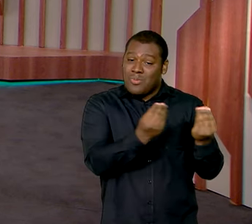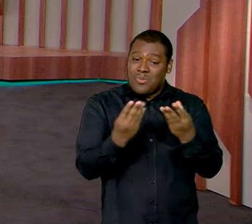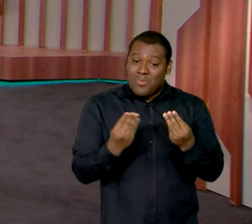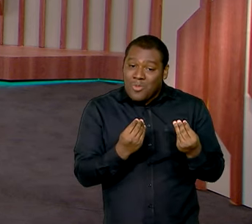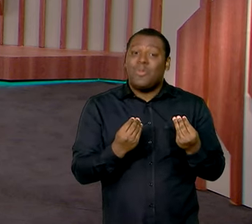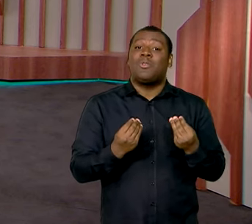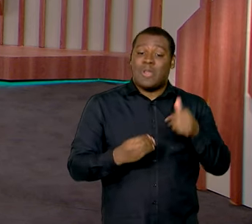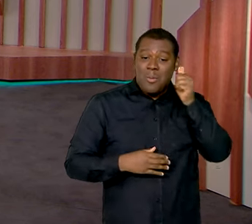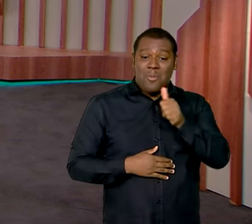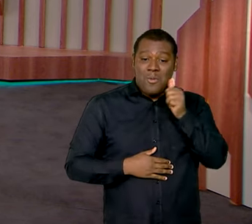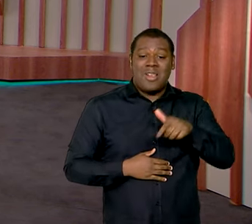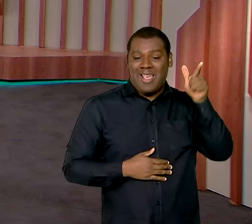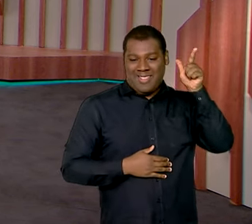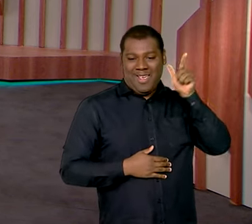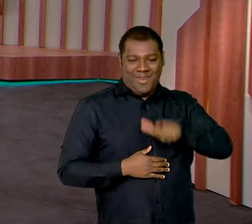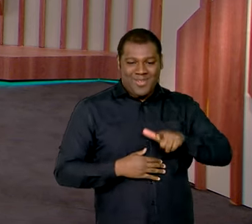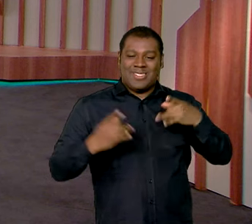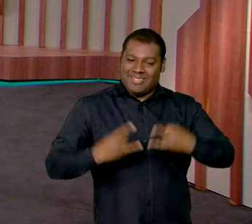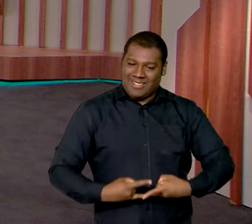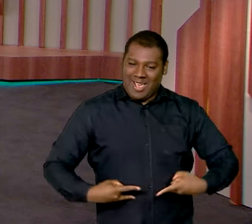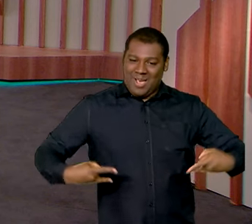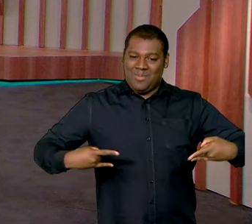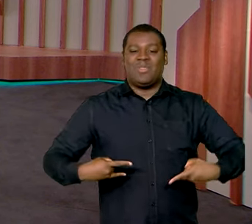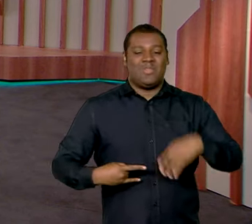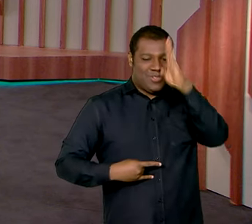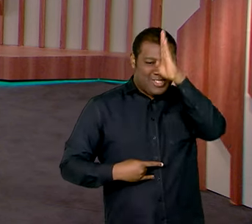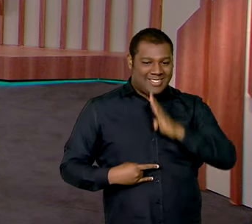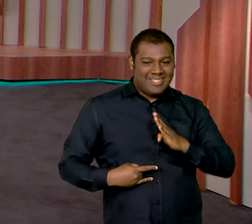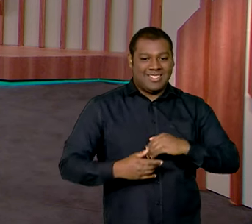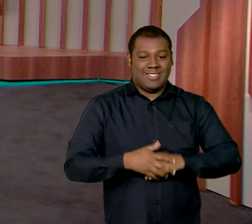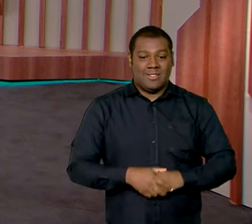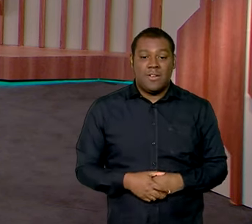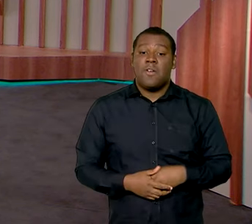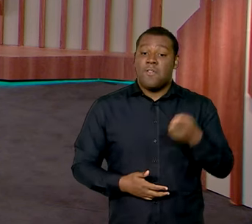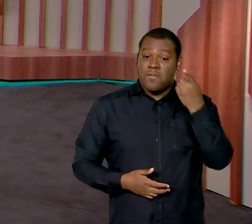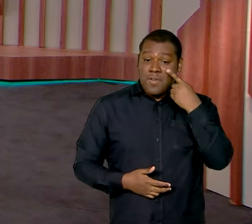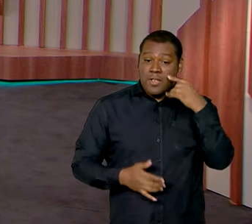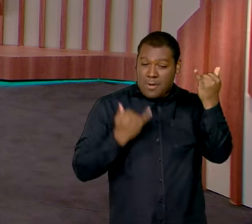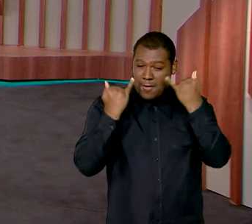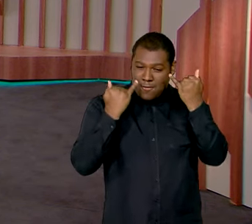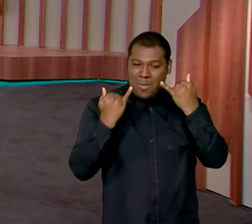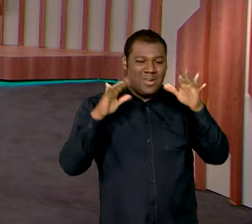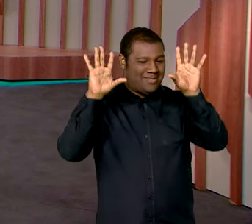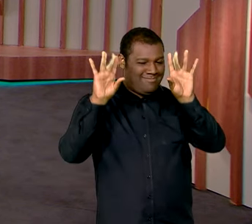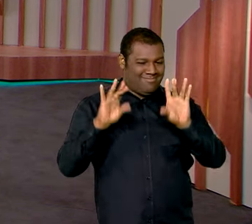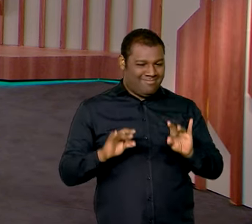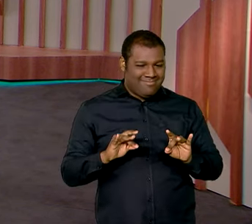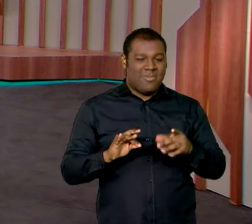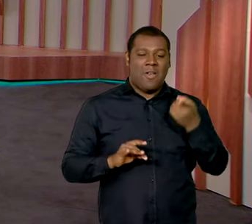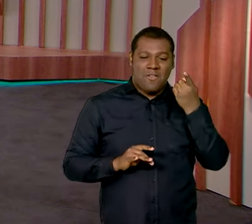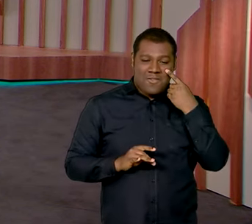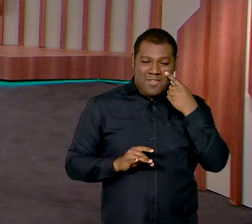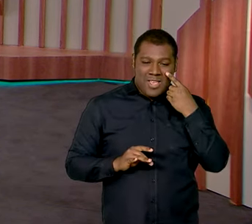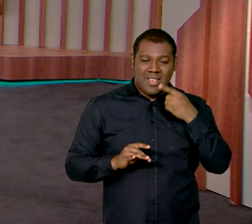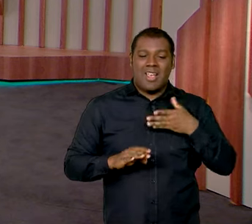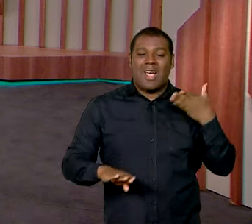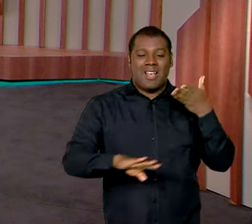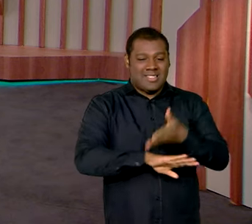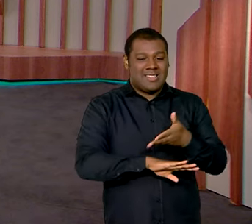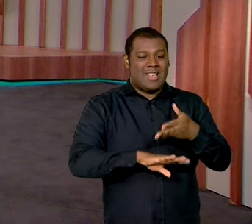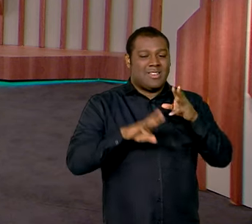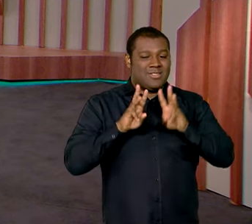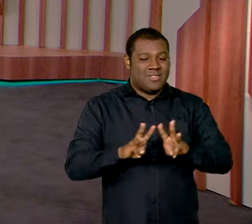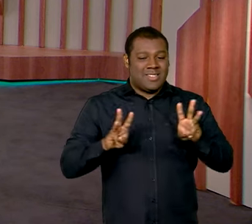distribuição gratuita e continuada de absorventes. Para saber sobre essa e outras notícias, basta acessar